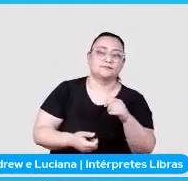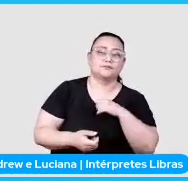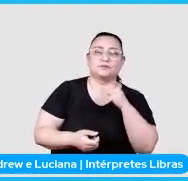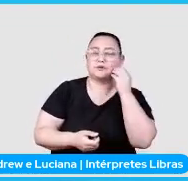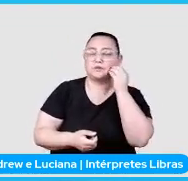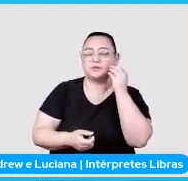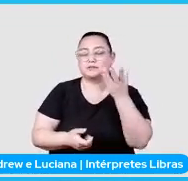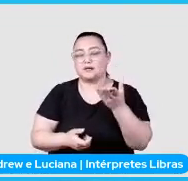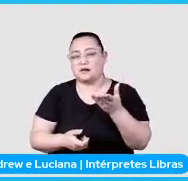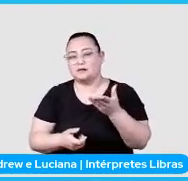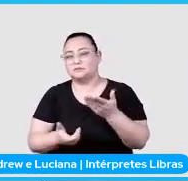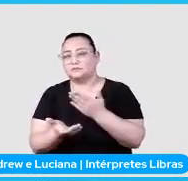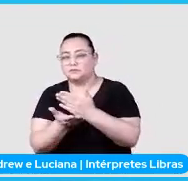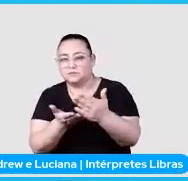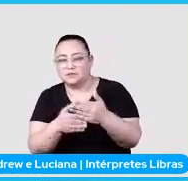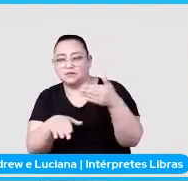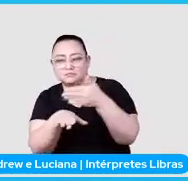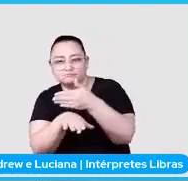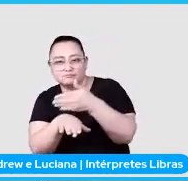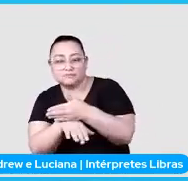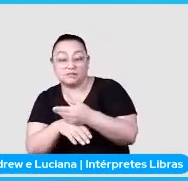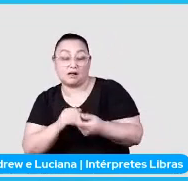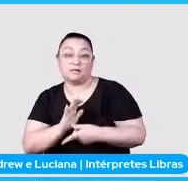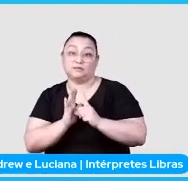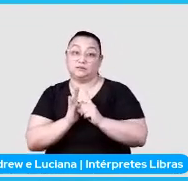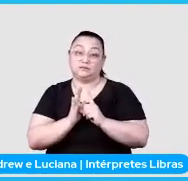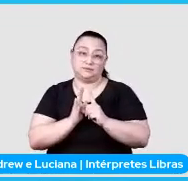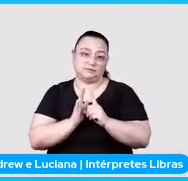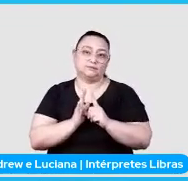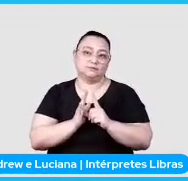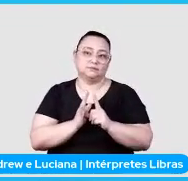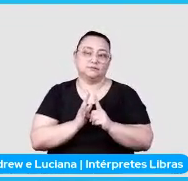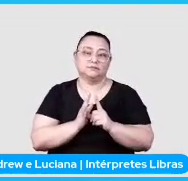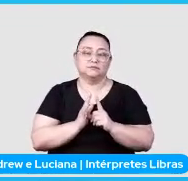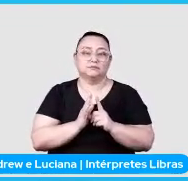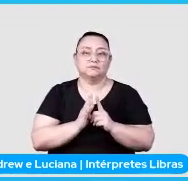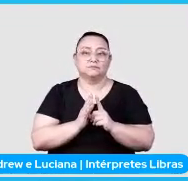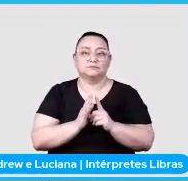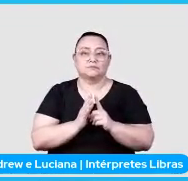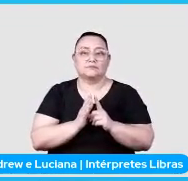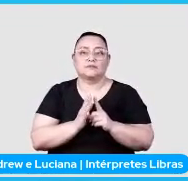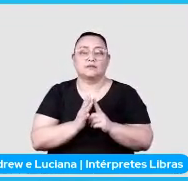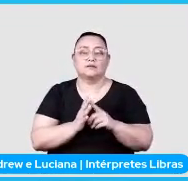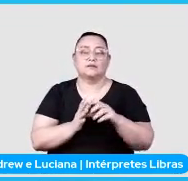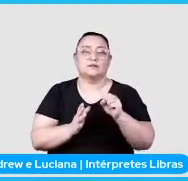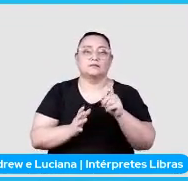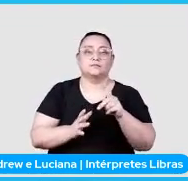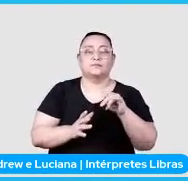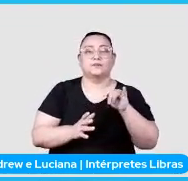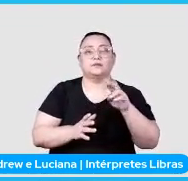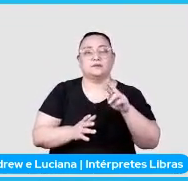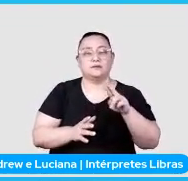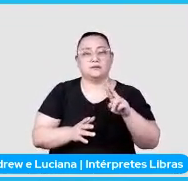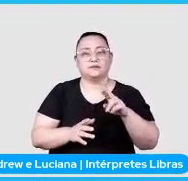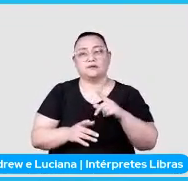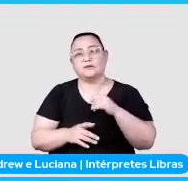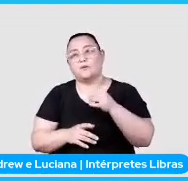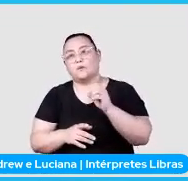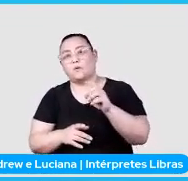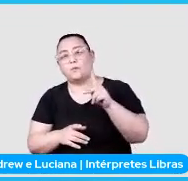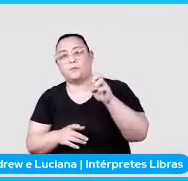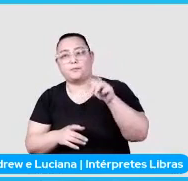alguma entrada, para testar algo antes da spider começar, no caso, que seria openmonitors,